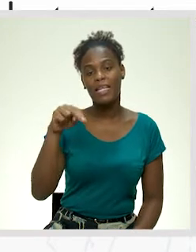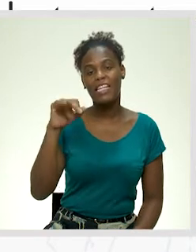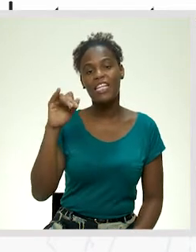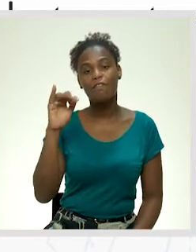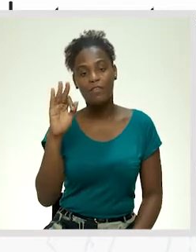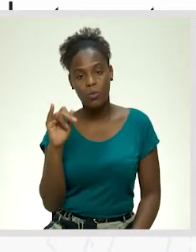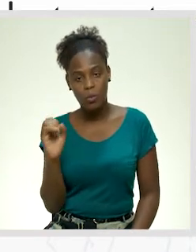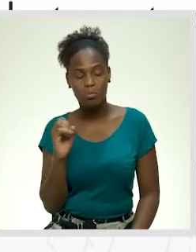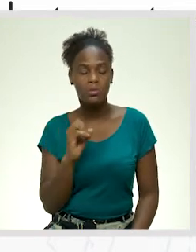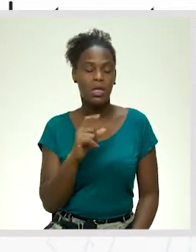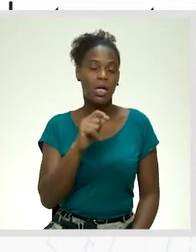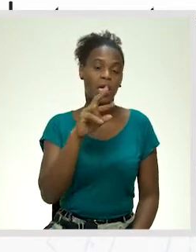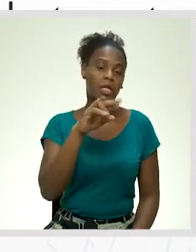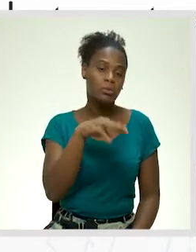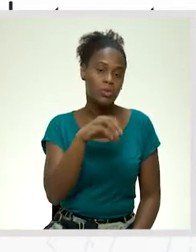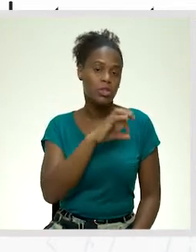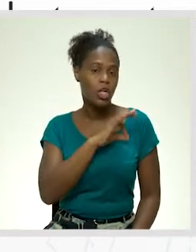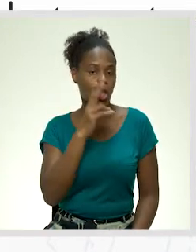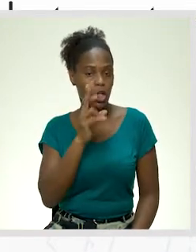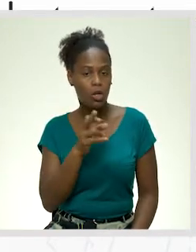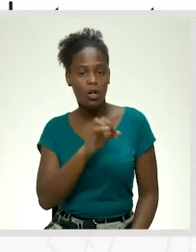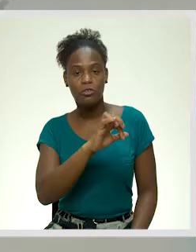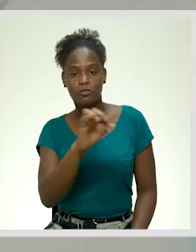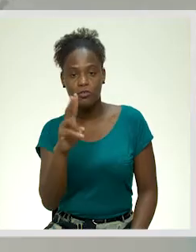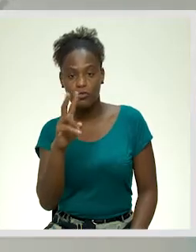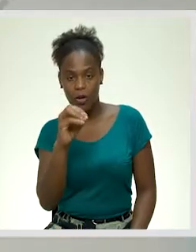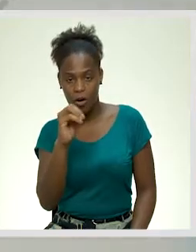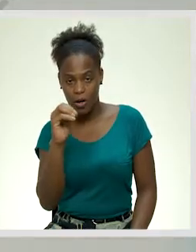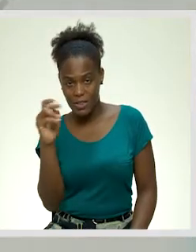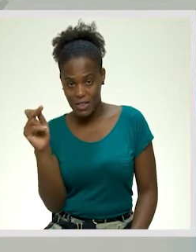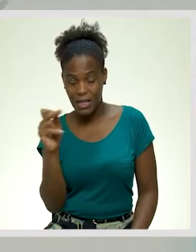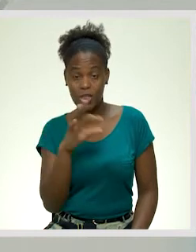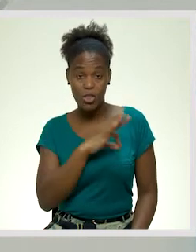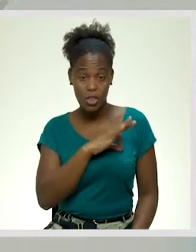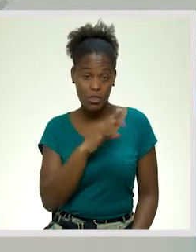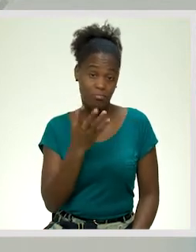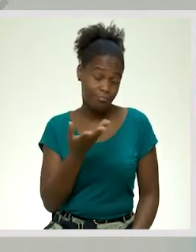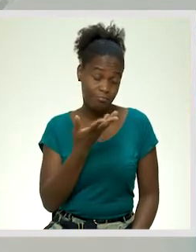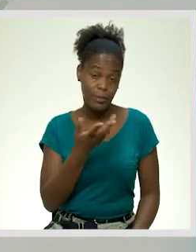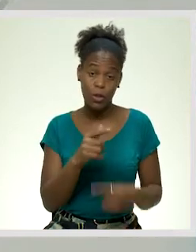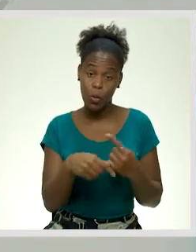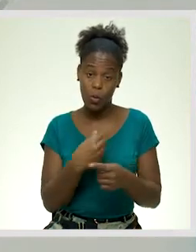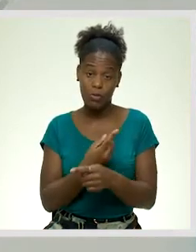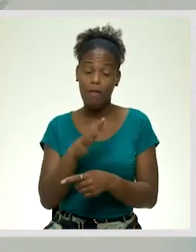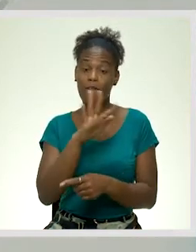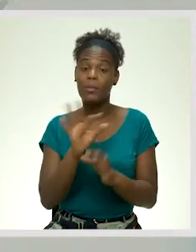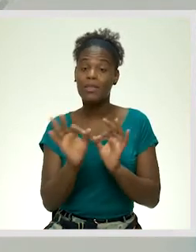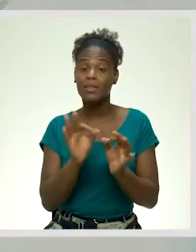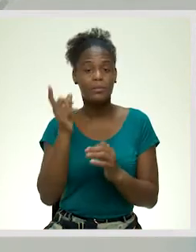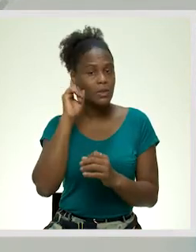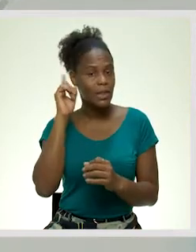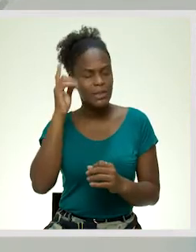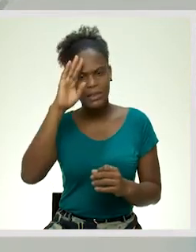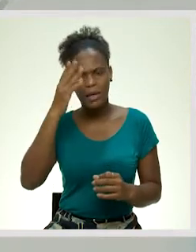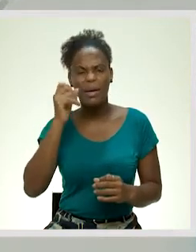ilustríssimo senhor diretor, vossa senhoria, dentre outros. Por isso que eu falei a Bocaro, é importante percebermos a quem nós estamos a